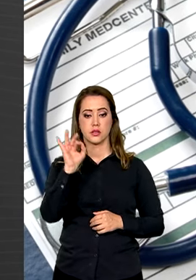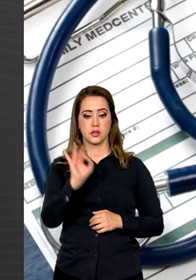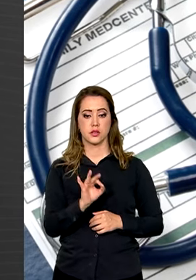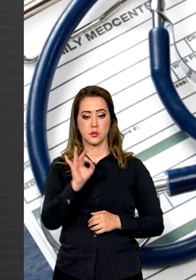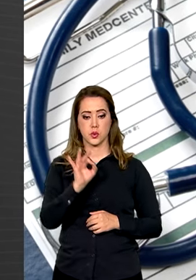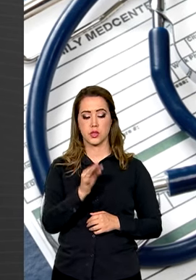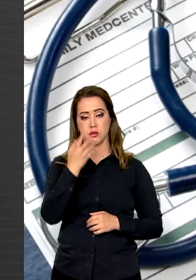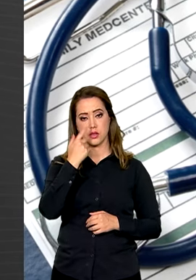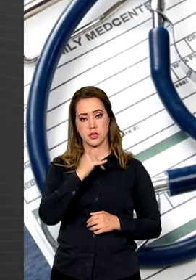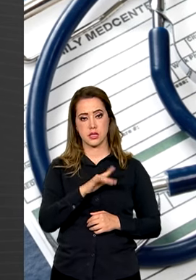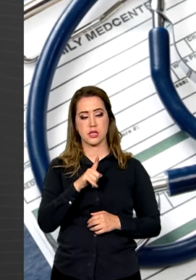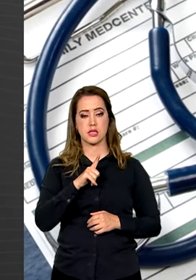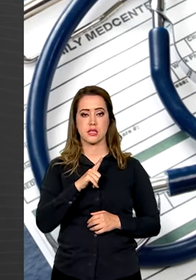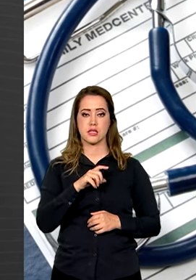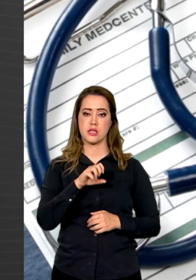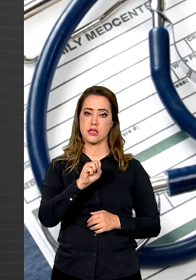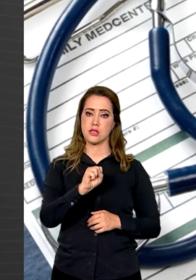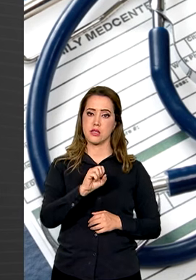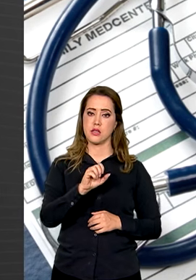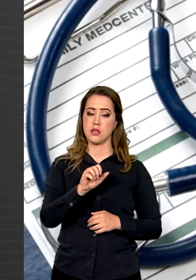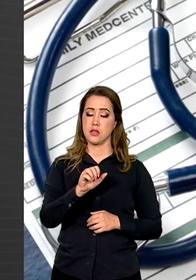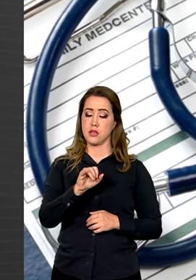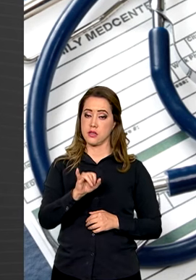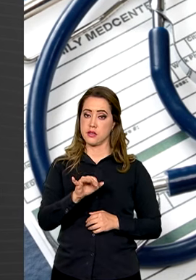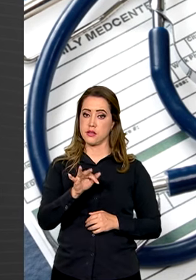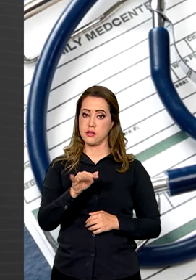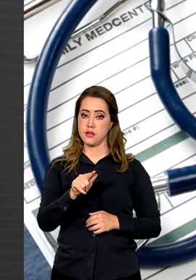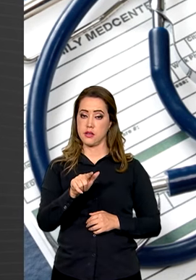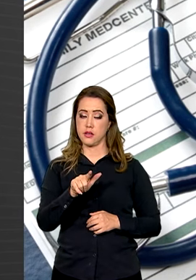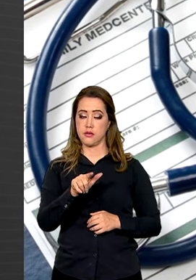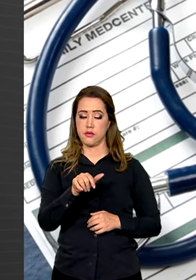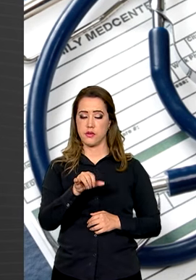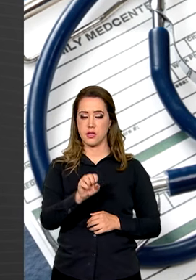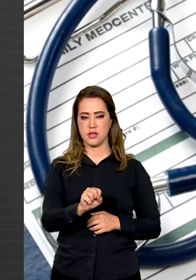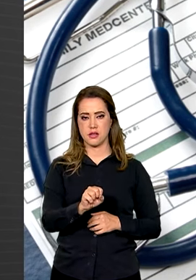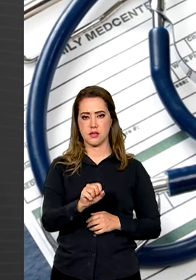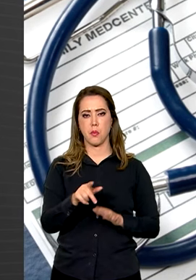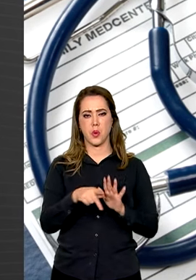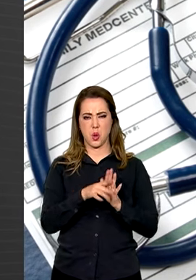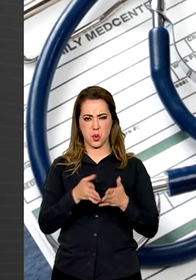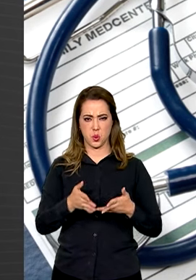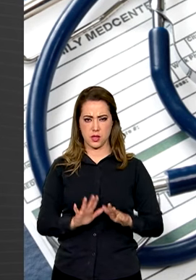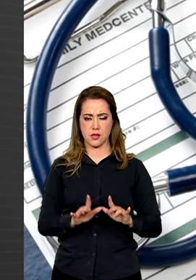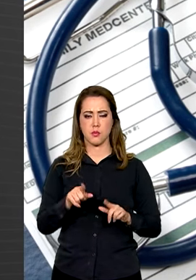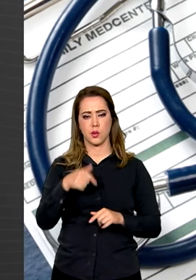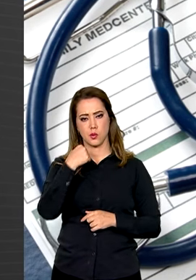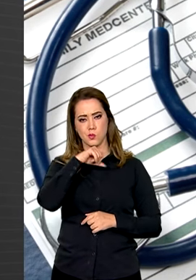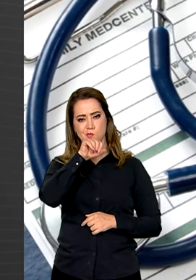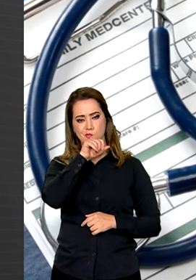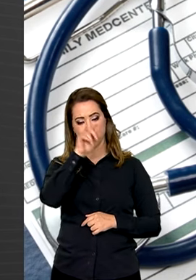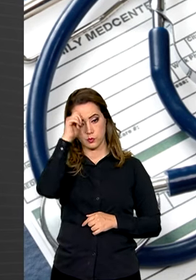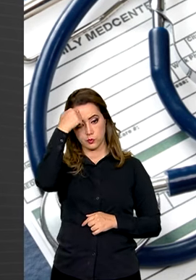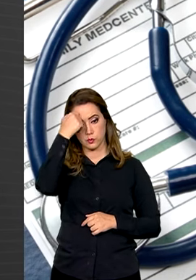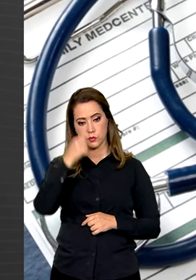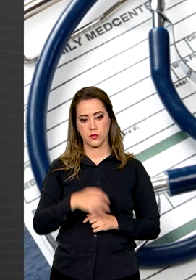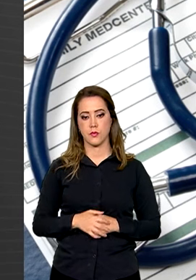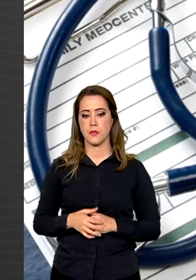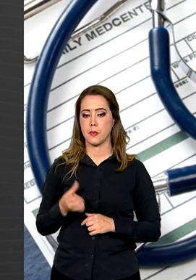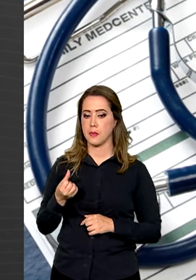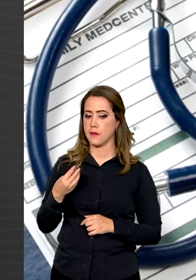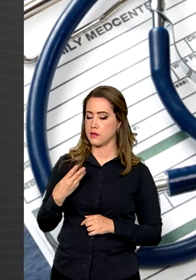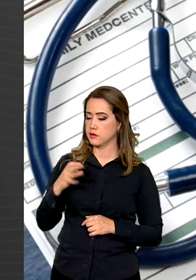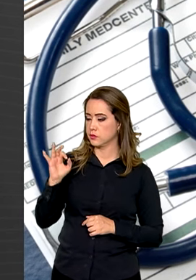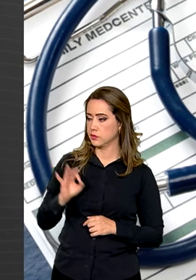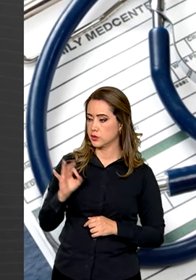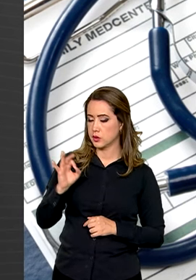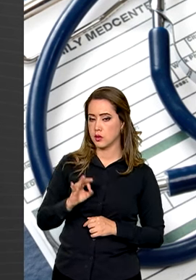de mães negras. Outra doença, a tuberculose, afetou 63% das pessoas pretas e pardas em 2022.